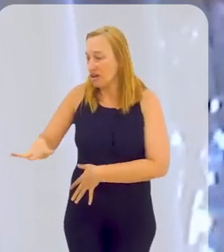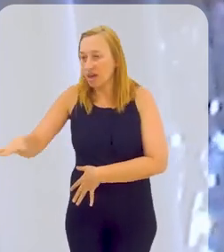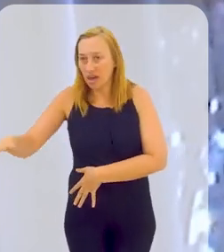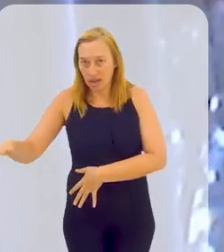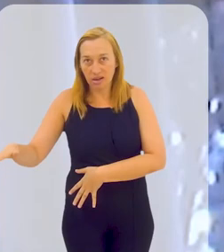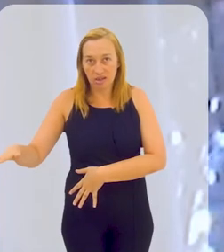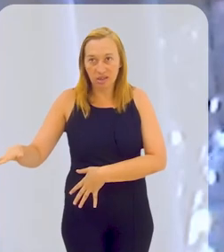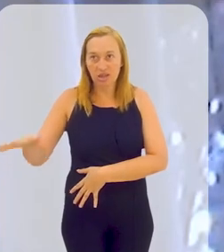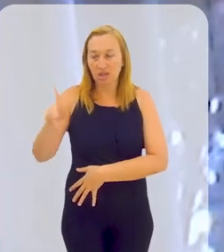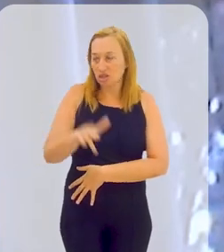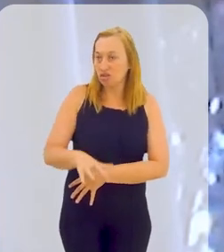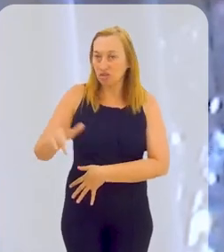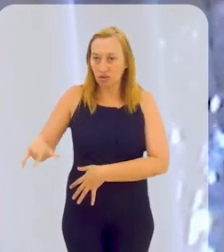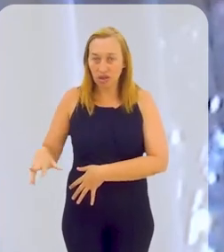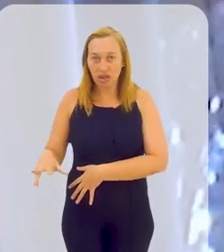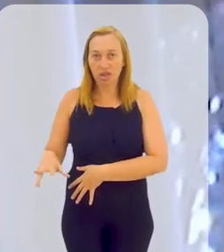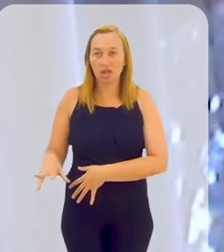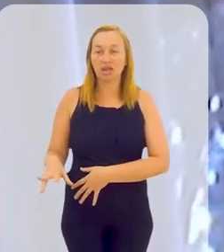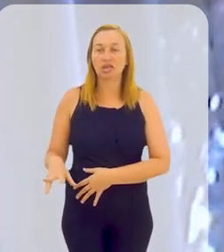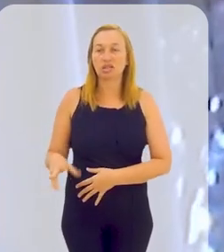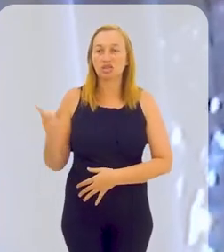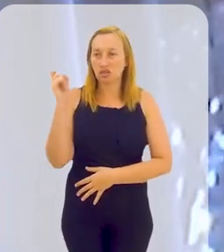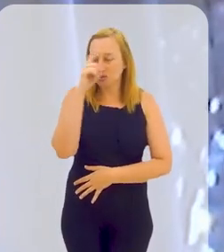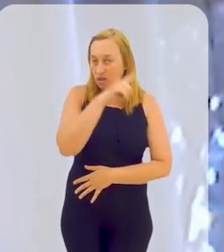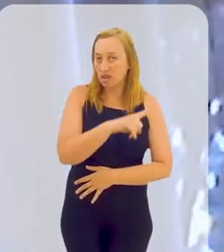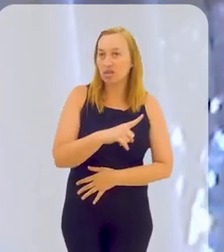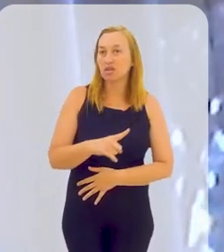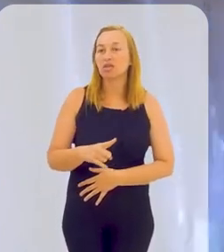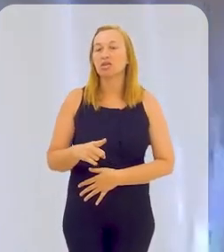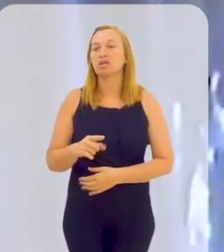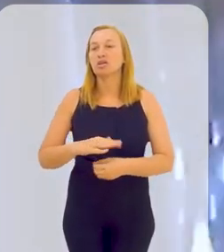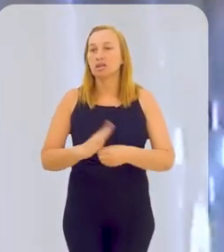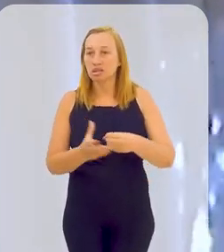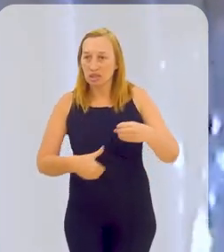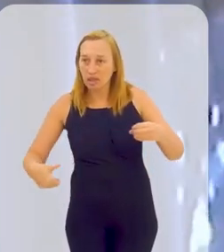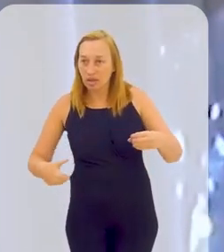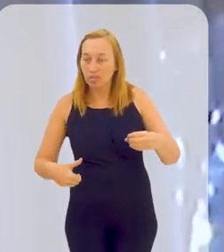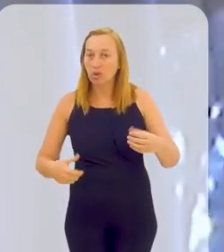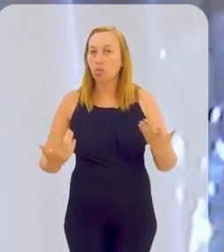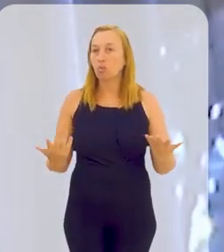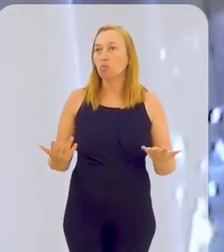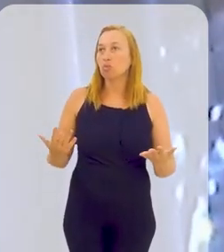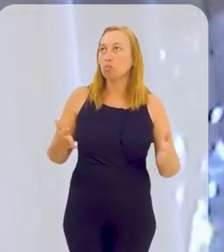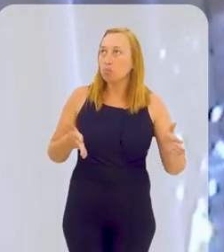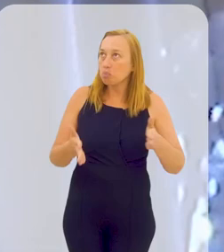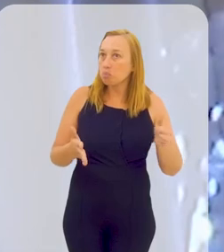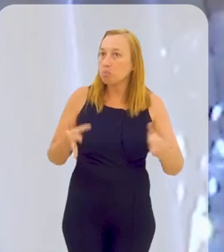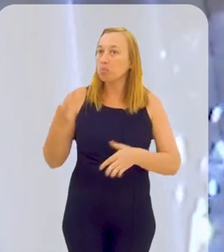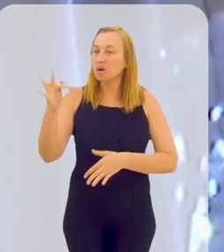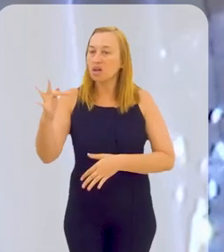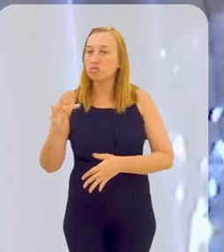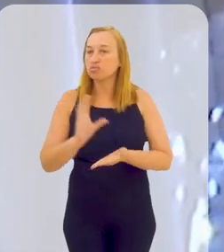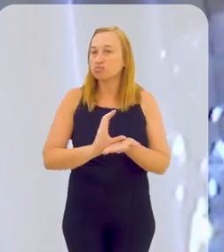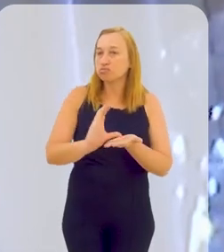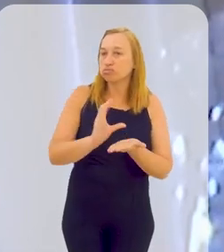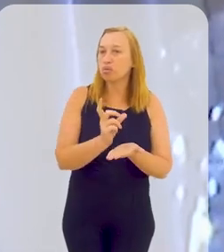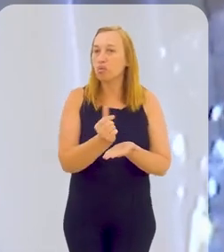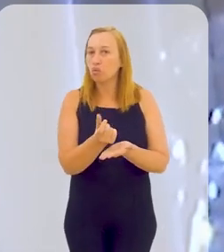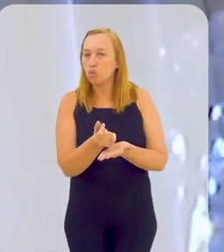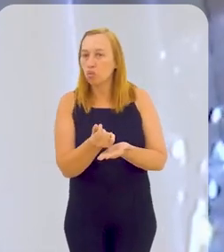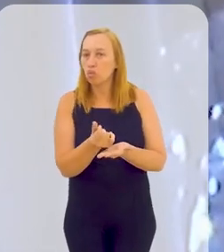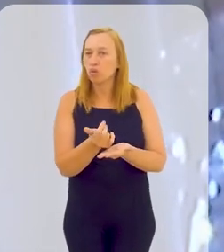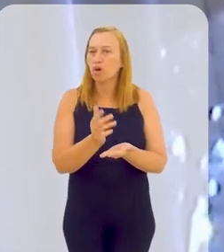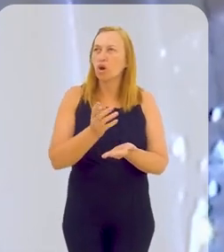quer dizer, as favelas, as áreas mais adversas, mais dificultosas, como levar saneamento, há uma previsão também de recurso